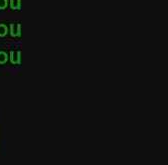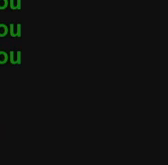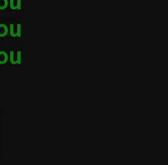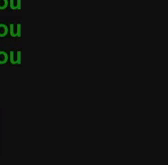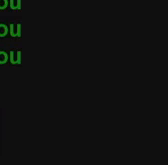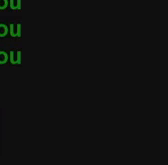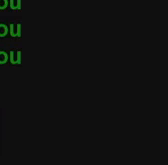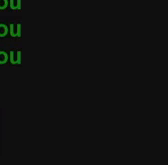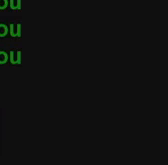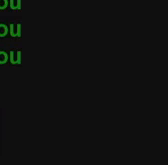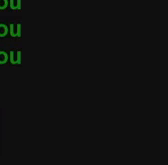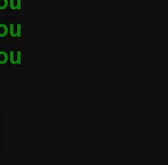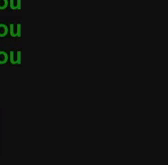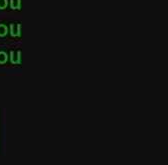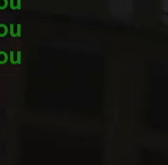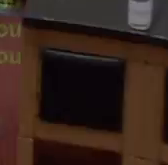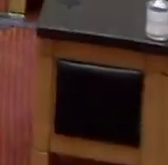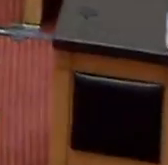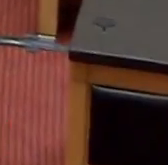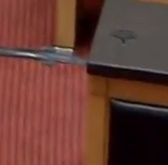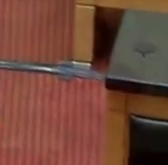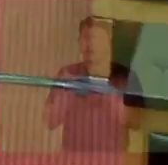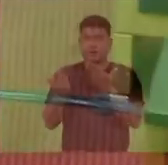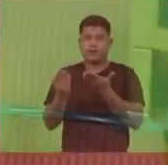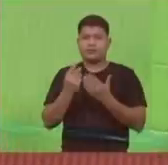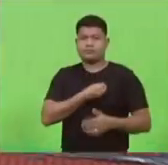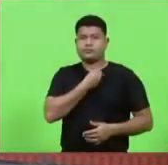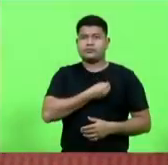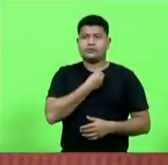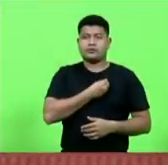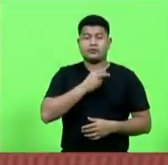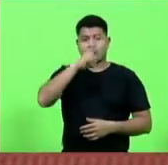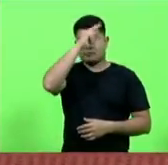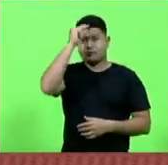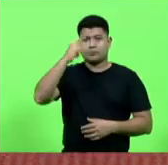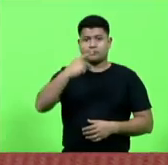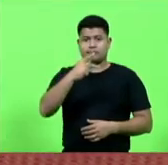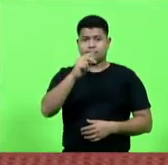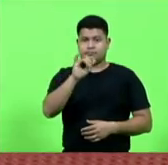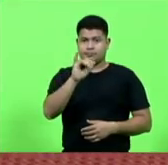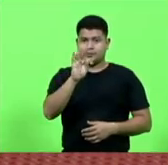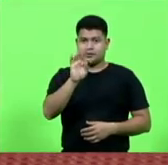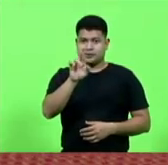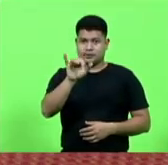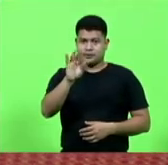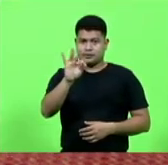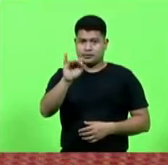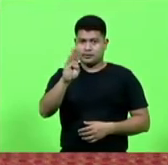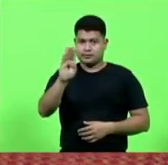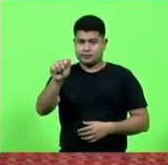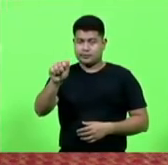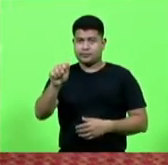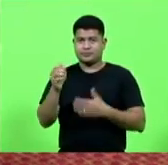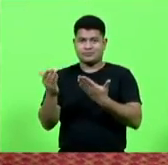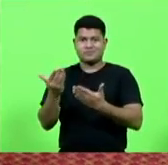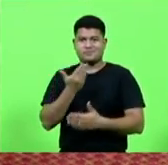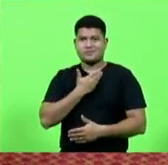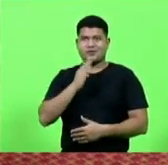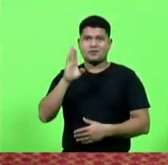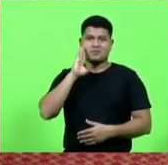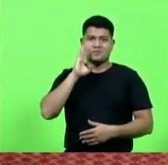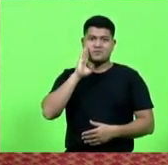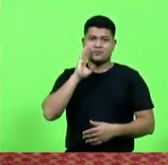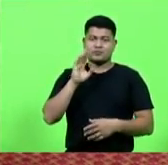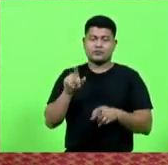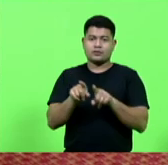registrar a presença na casa do prefeito de Piritiba, colega Berlanda, o Paulo